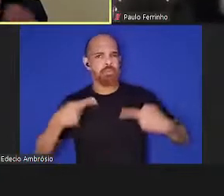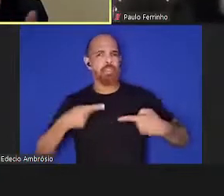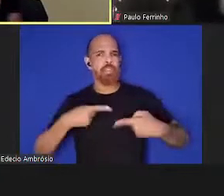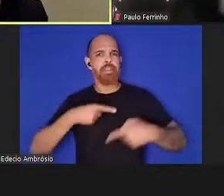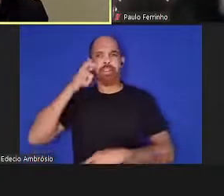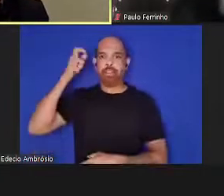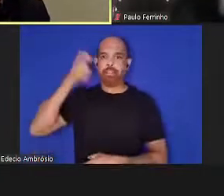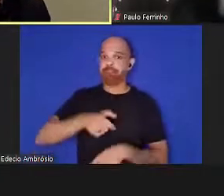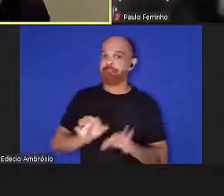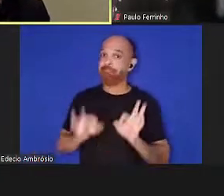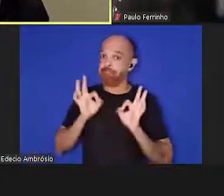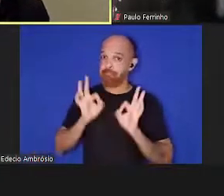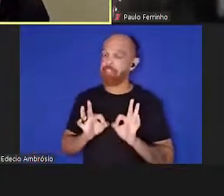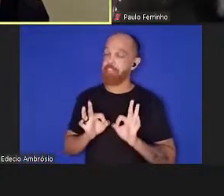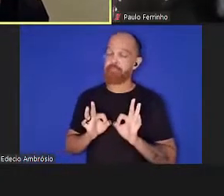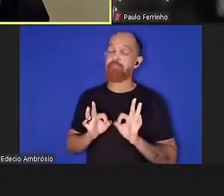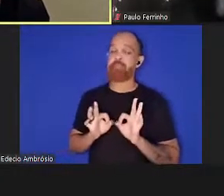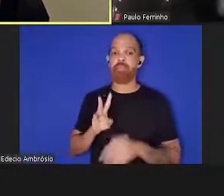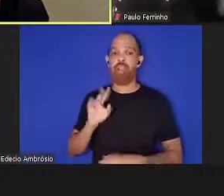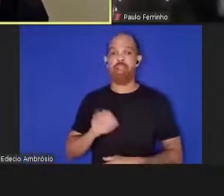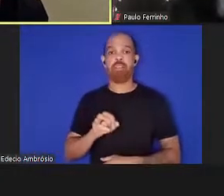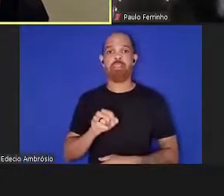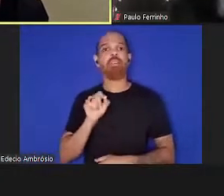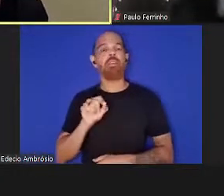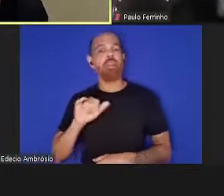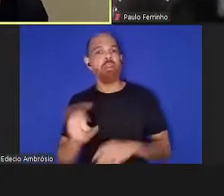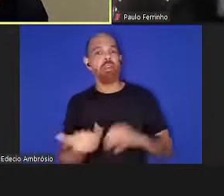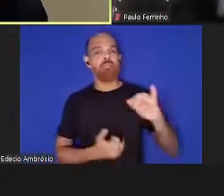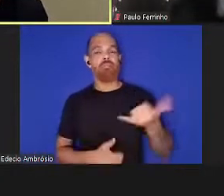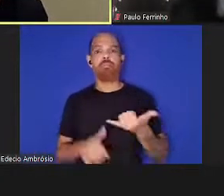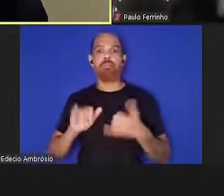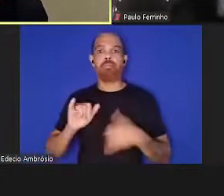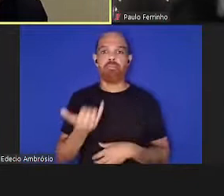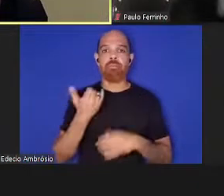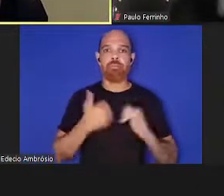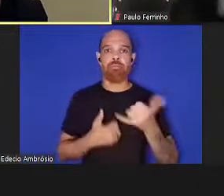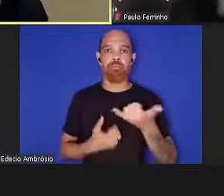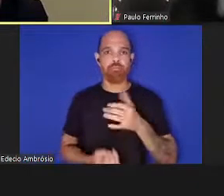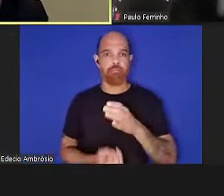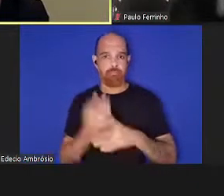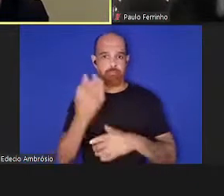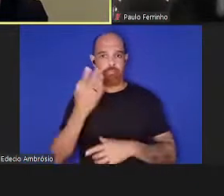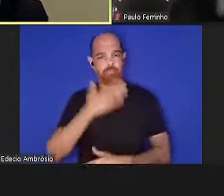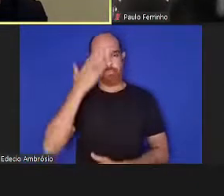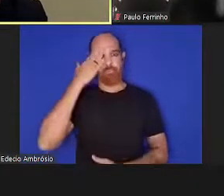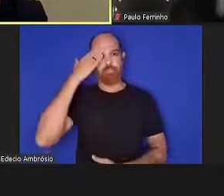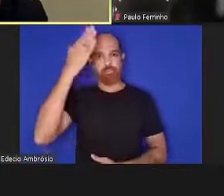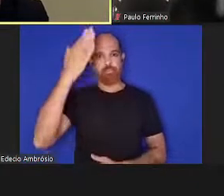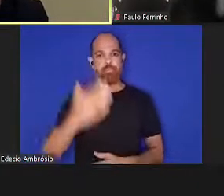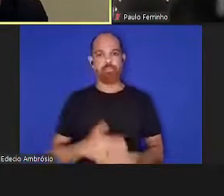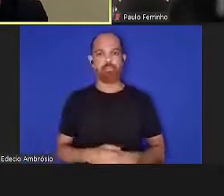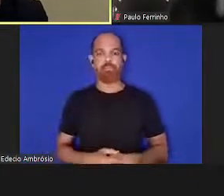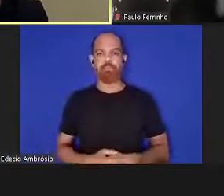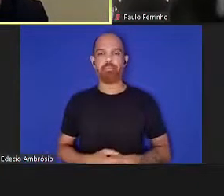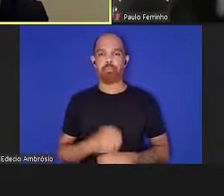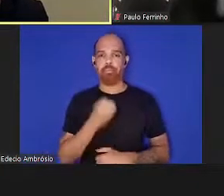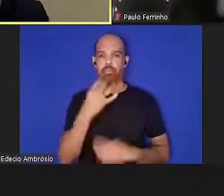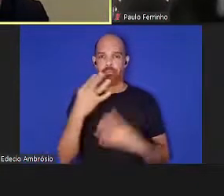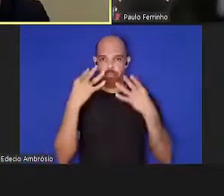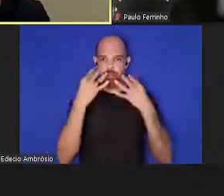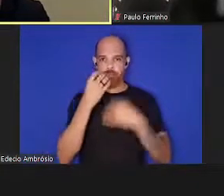certeza o serão, e com muitas oportunidades que poderão ser aqui criadas. Muito obrigado pela atenção. Bom dia.